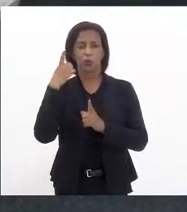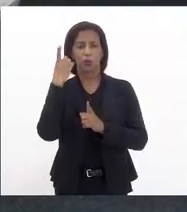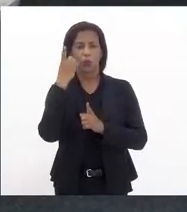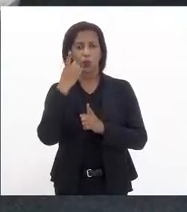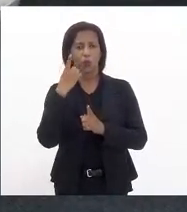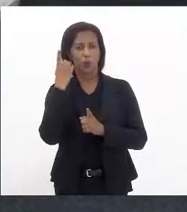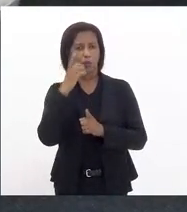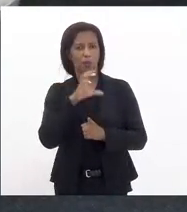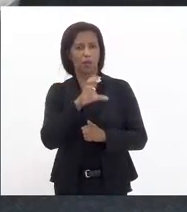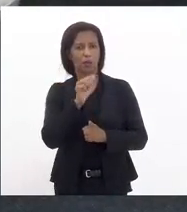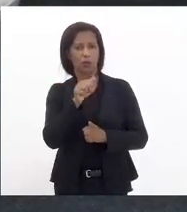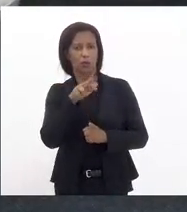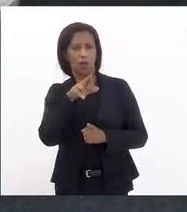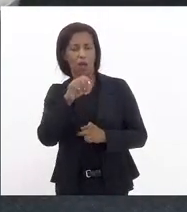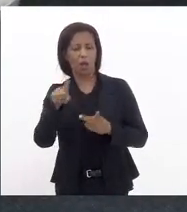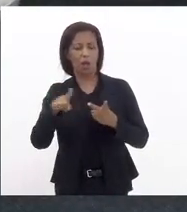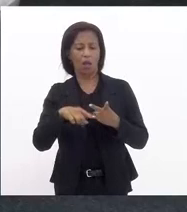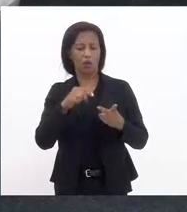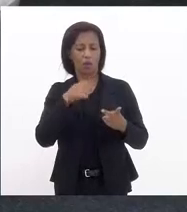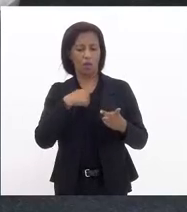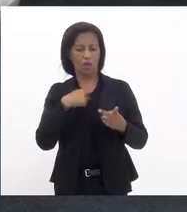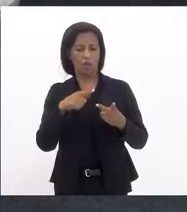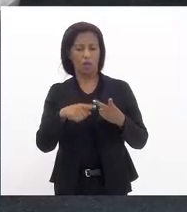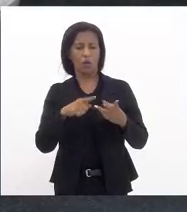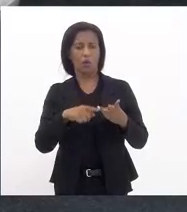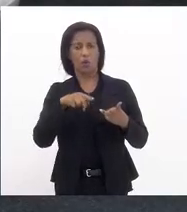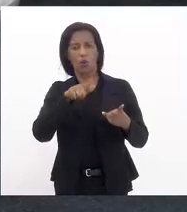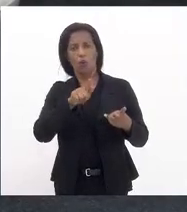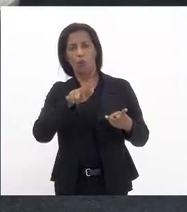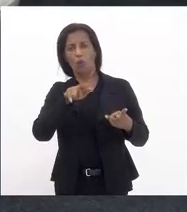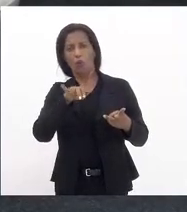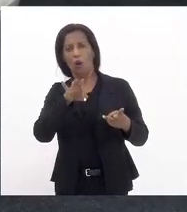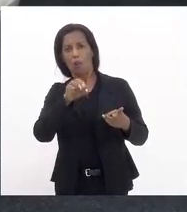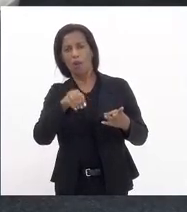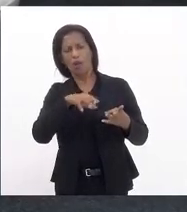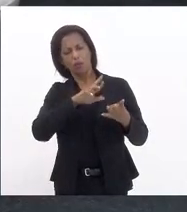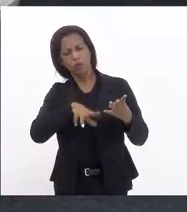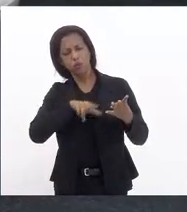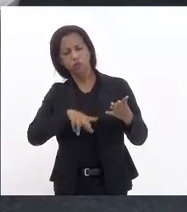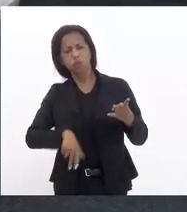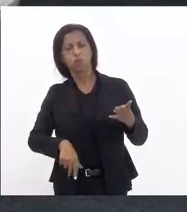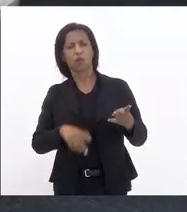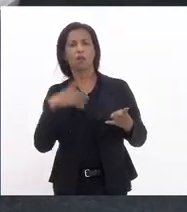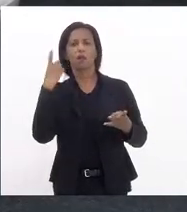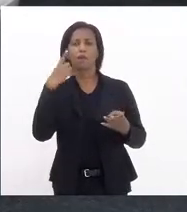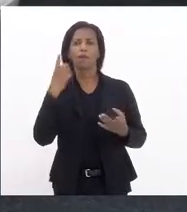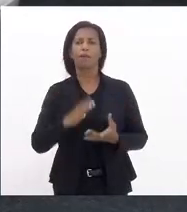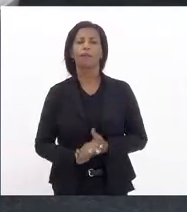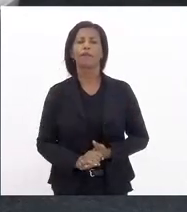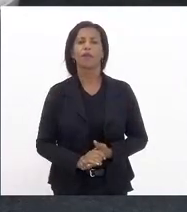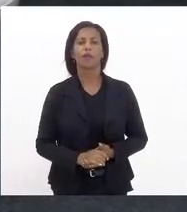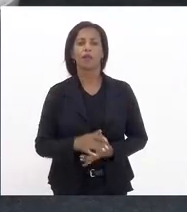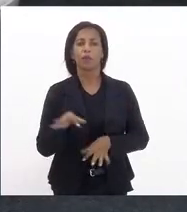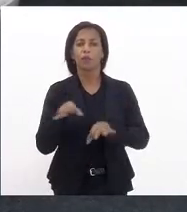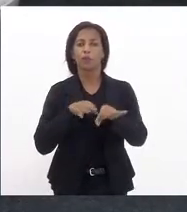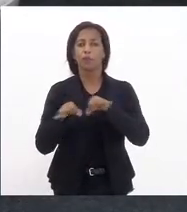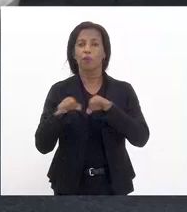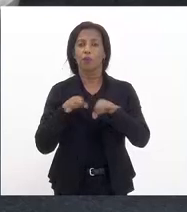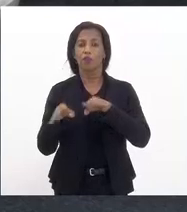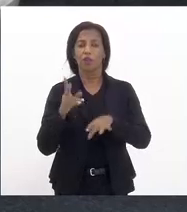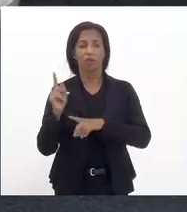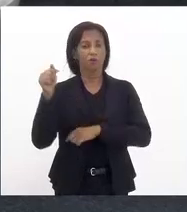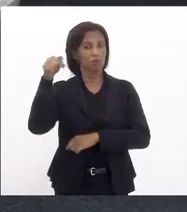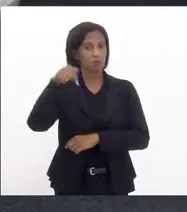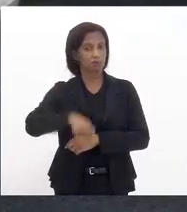Augusto depois eu deputado Márcio Gualberto e inúmeros parlamentares o projeto que tratou